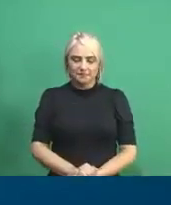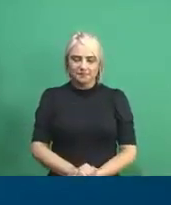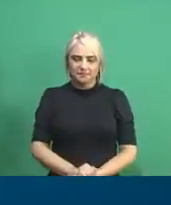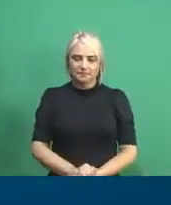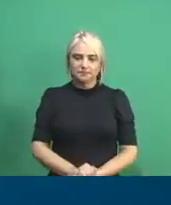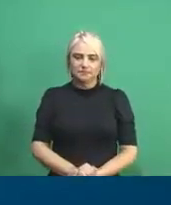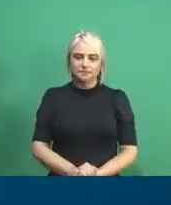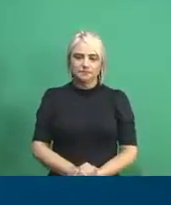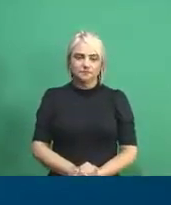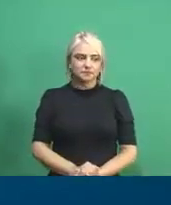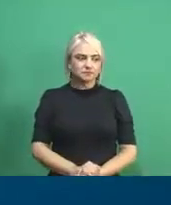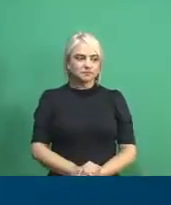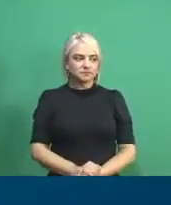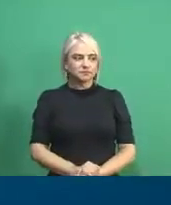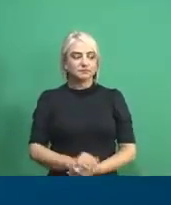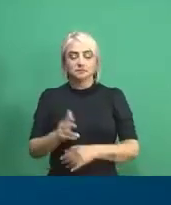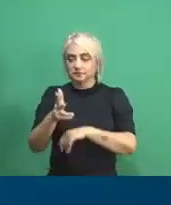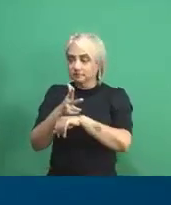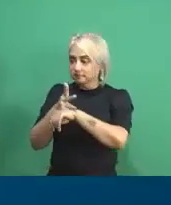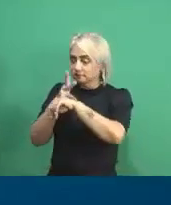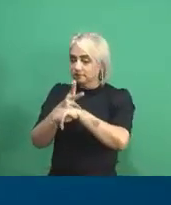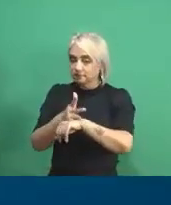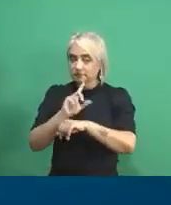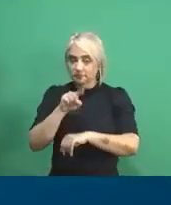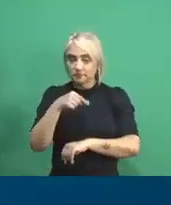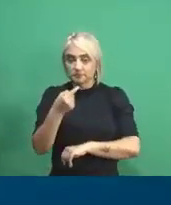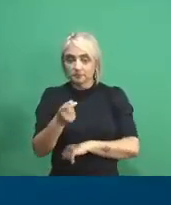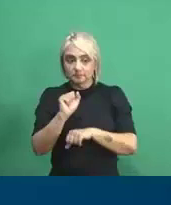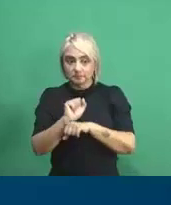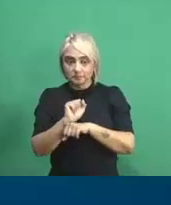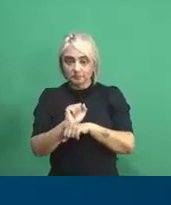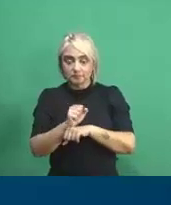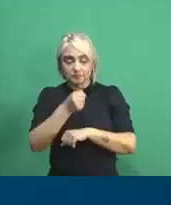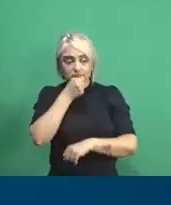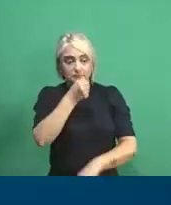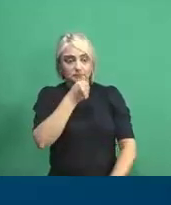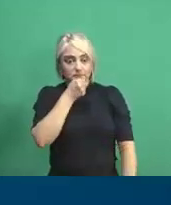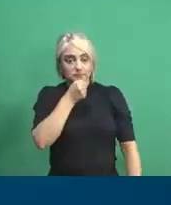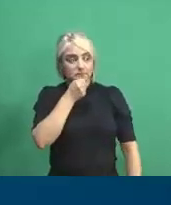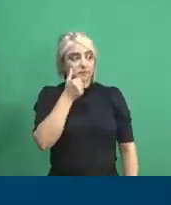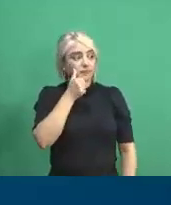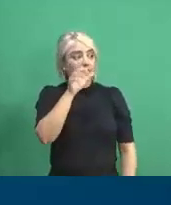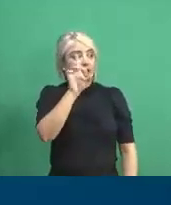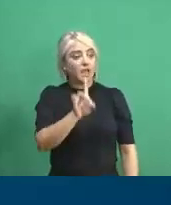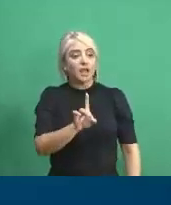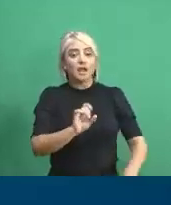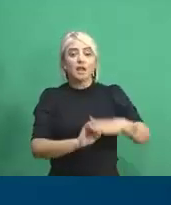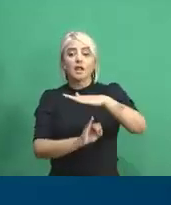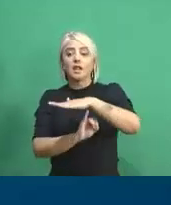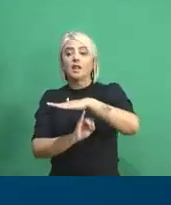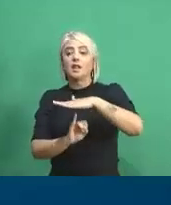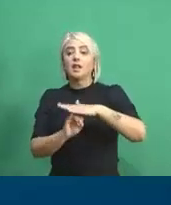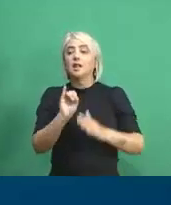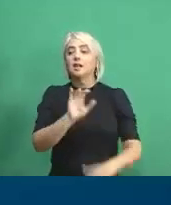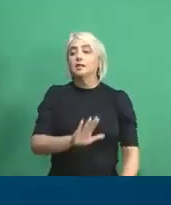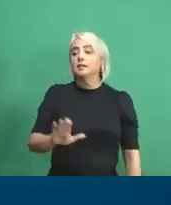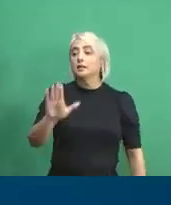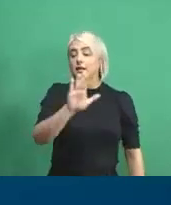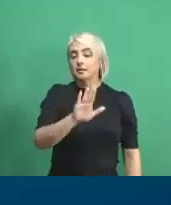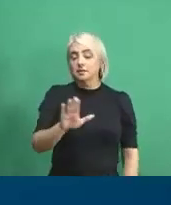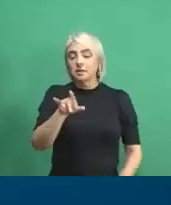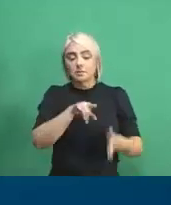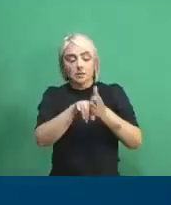No próximo, a gente vai passar um vídeo agora e, daqui a pouquinho, a gente entrevista a diretora do Instituto Nacional de Pesquisas da